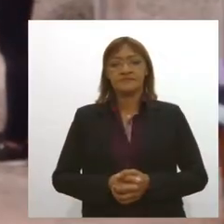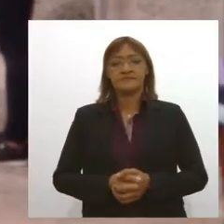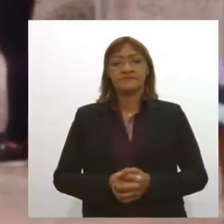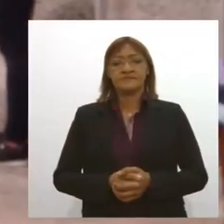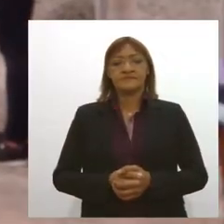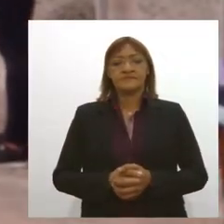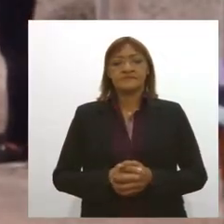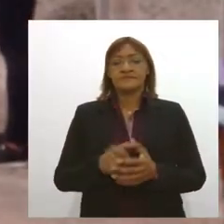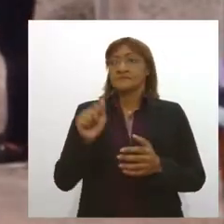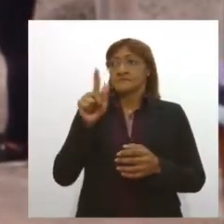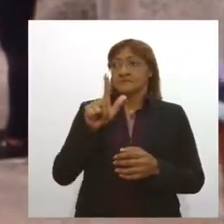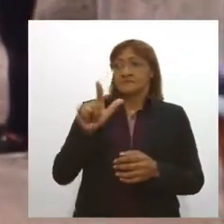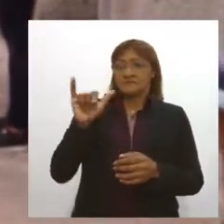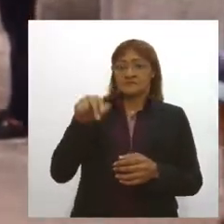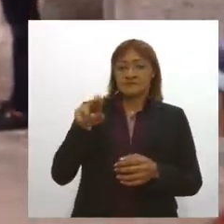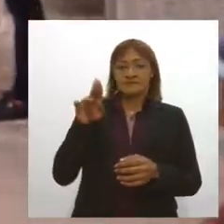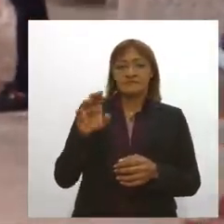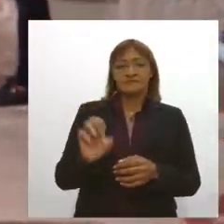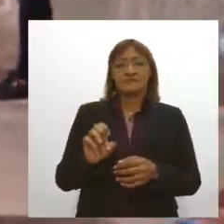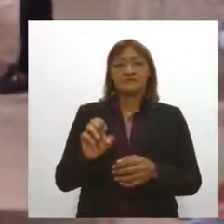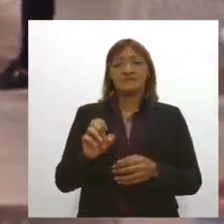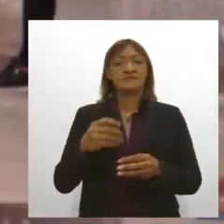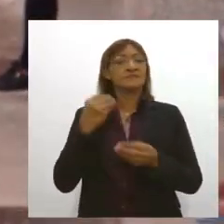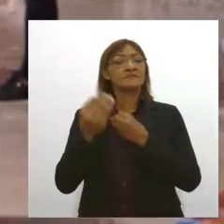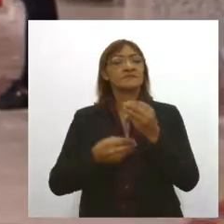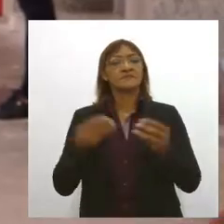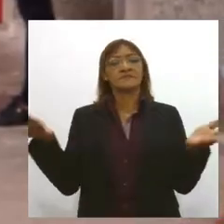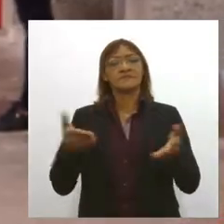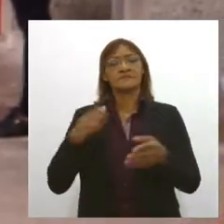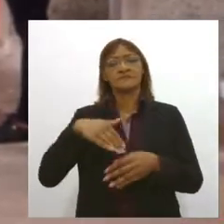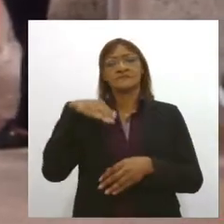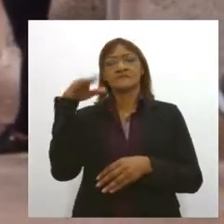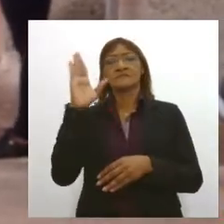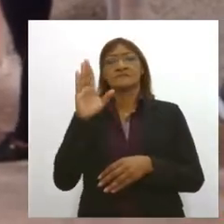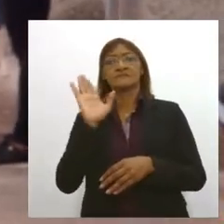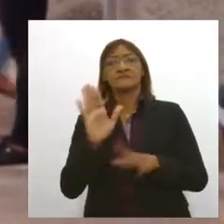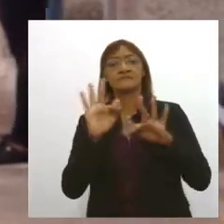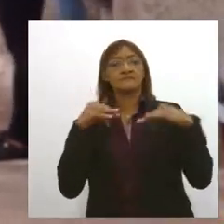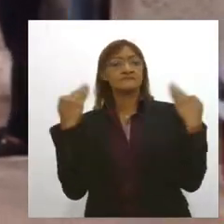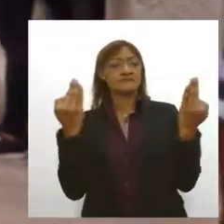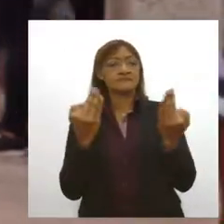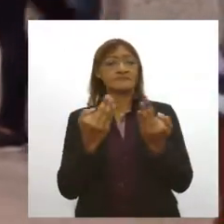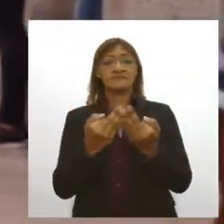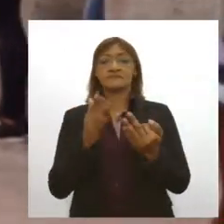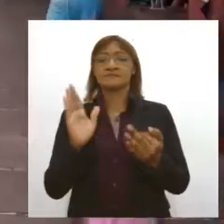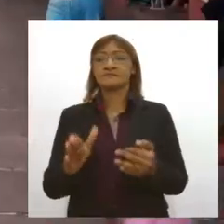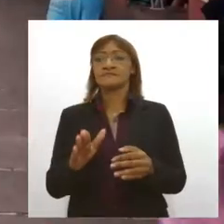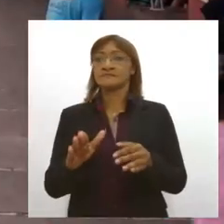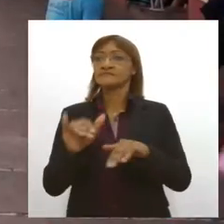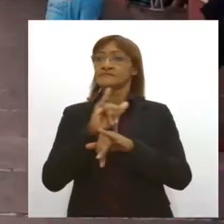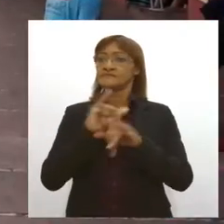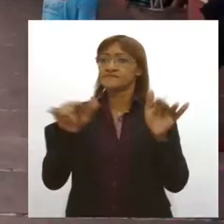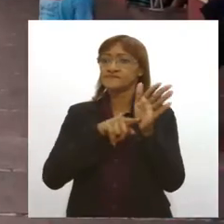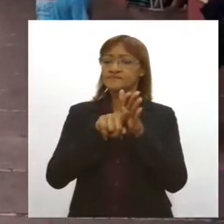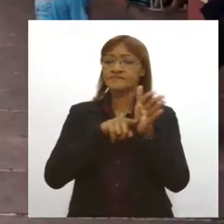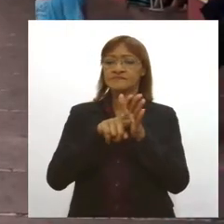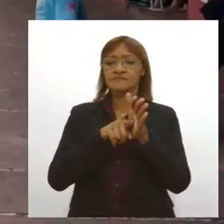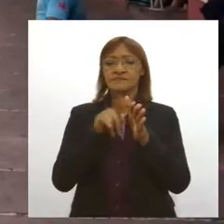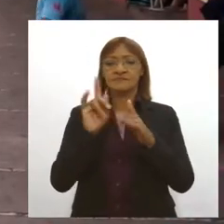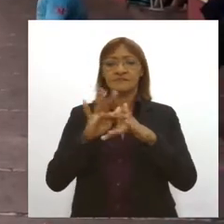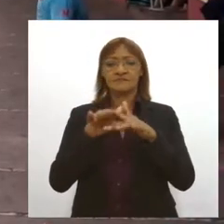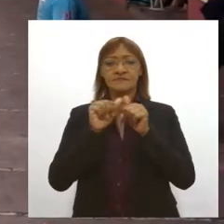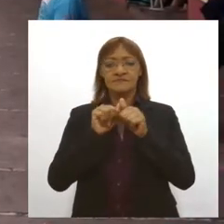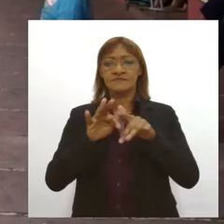A situação de insegurança alimentar já atinge mais da metade dos lares brasileiros. A informação é do estudo Efeitos da Pandemia na